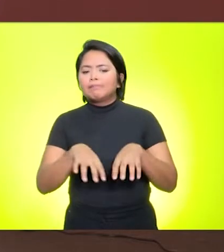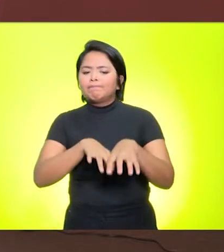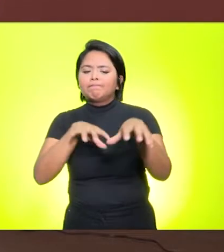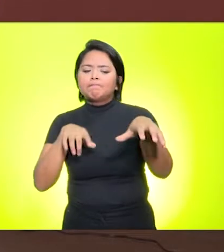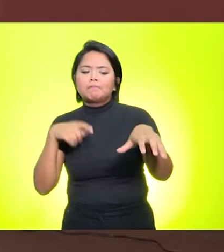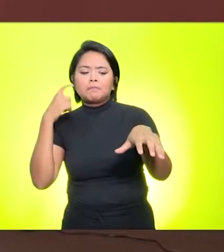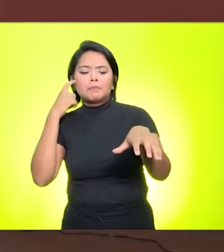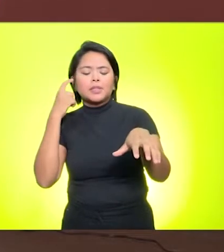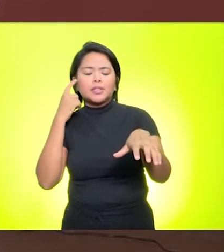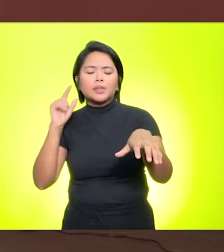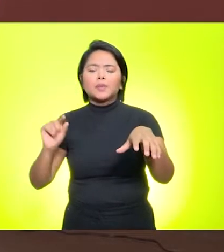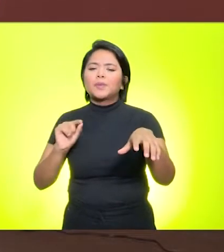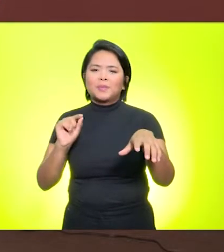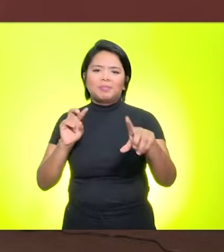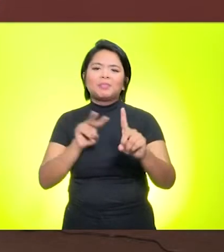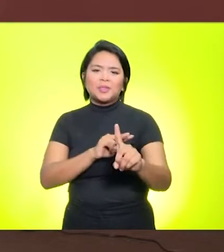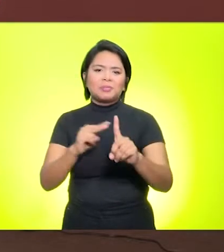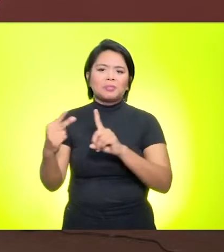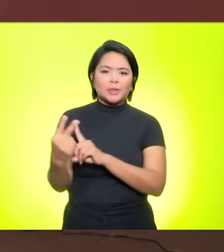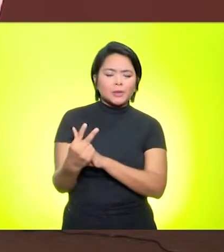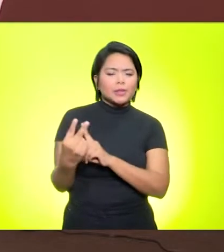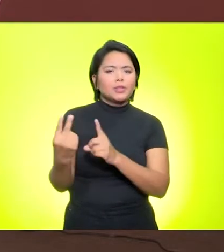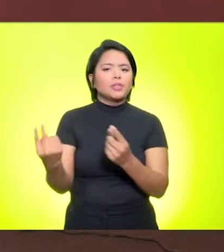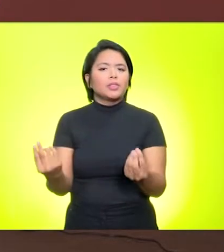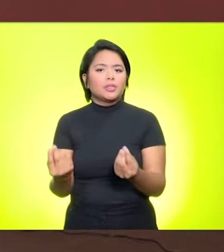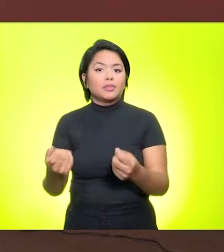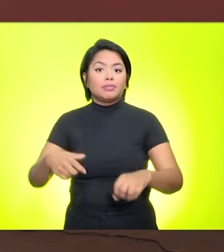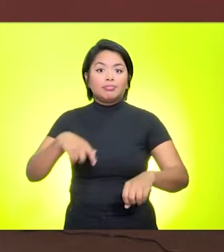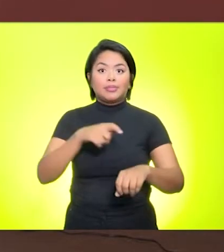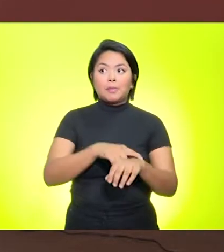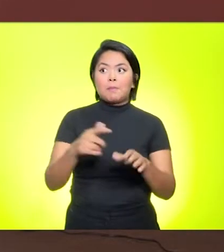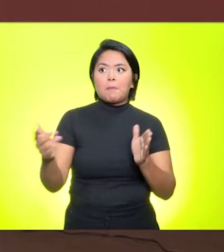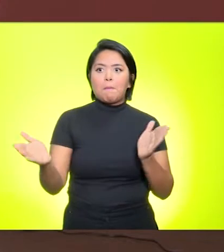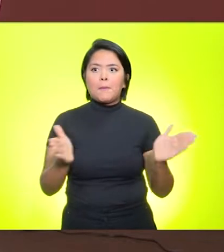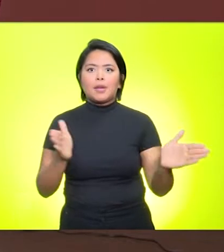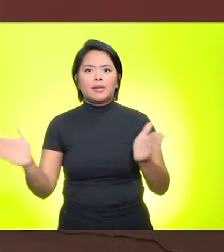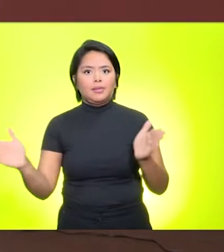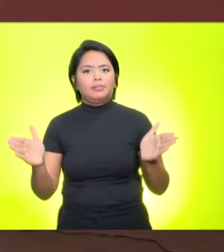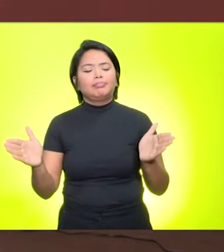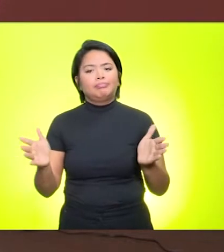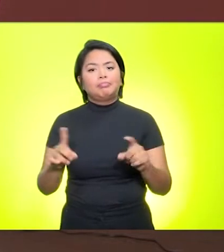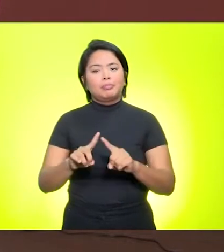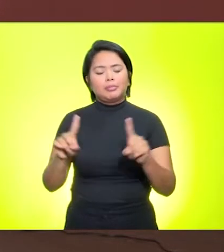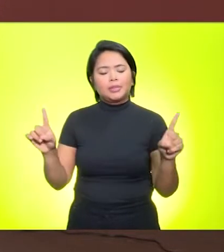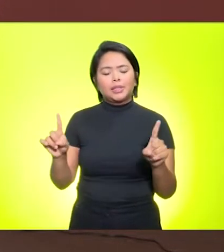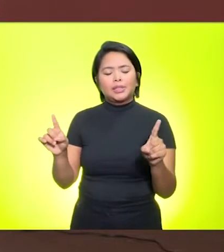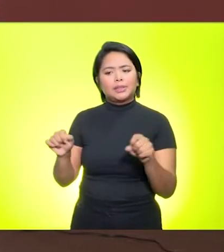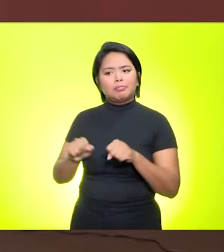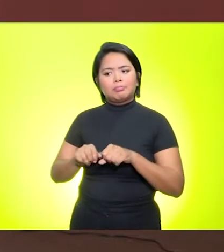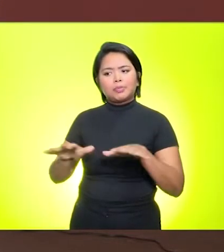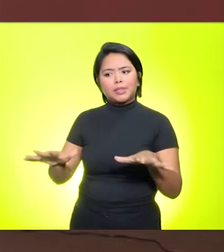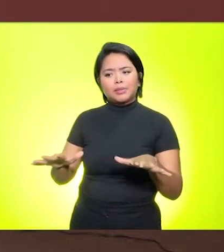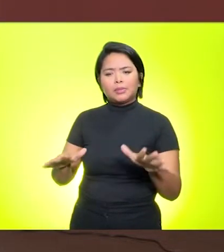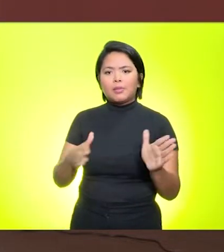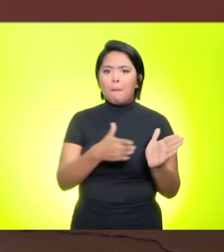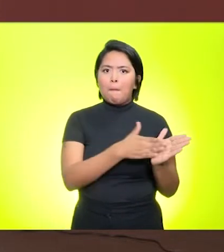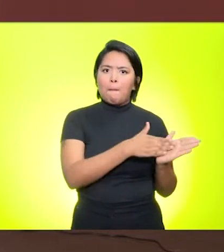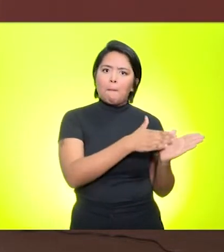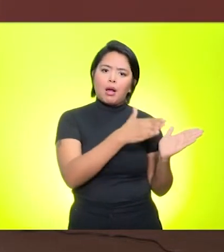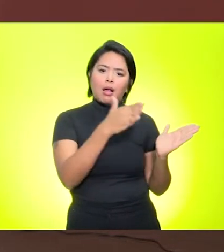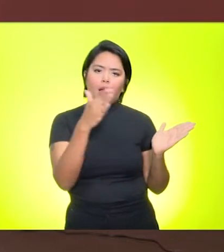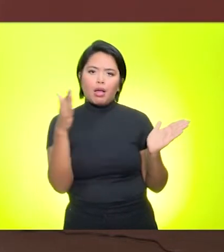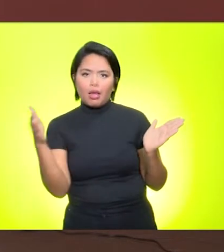foi pensado realmente nessa perspectiva de algo temporário. Na pandemia, nós vivemos muito tempo